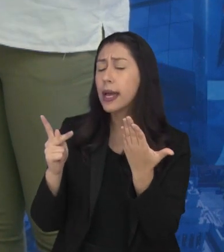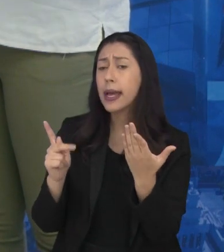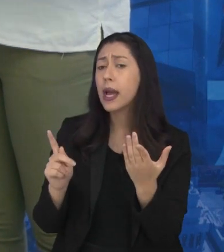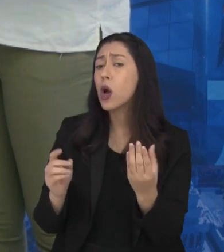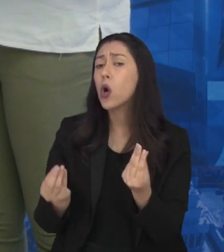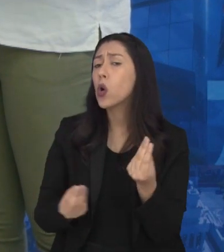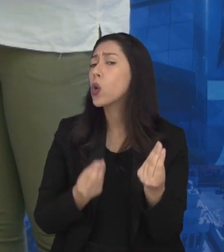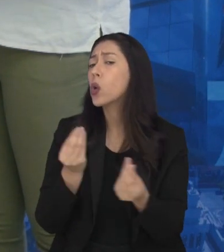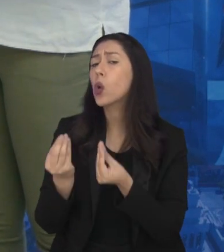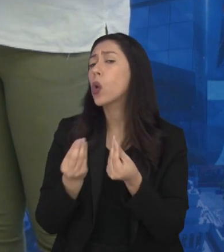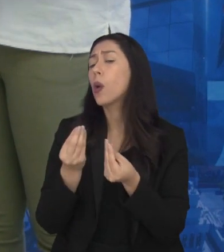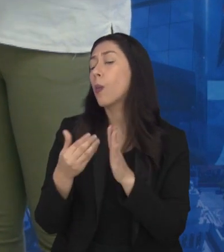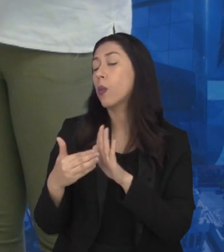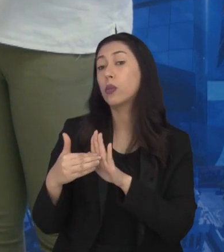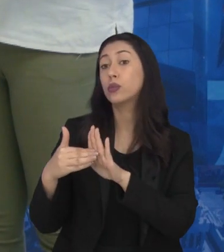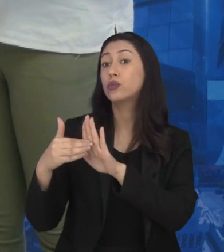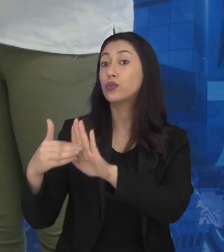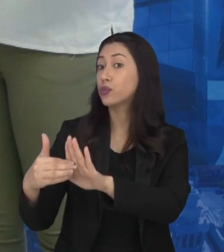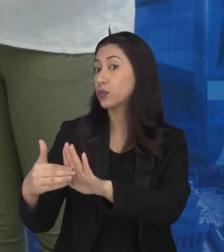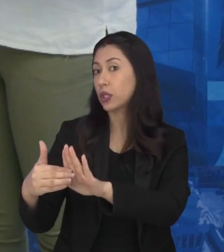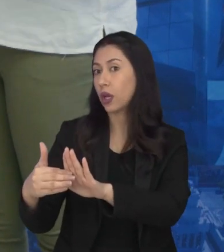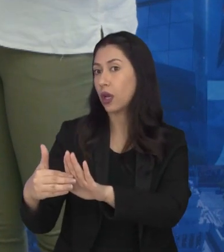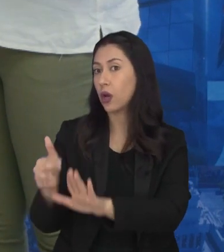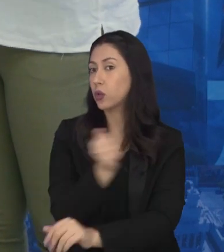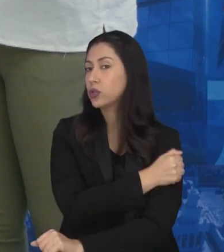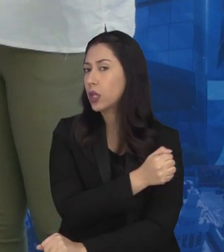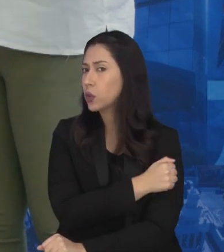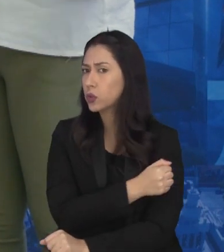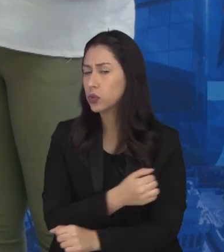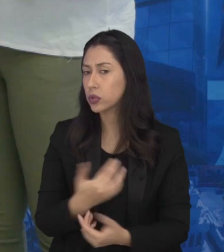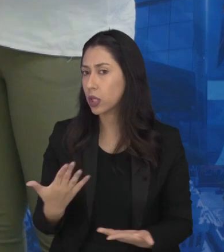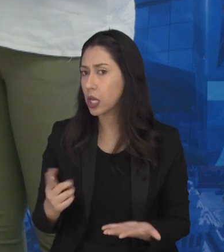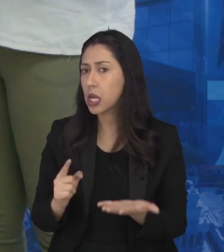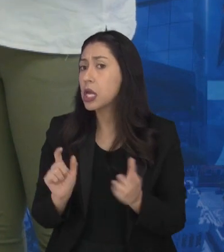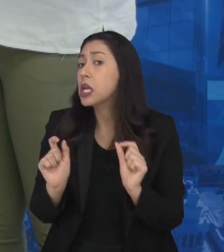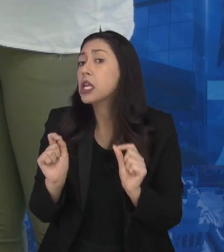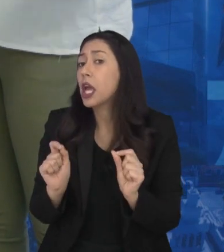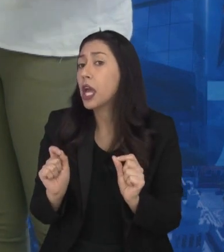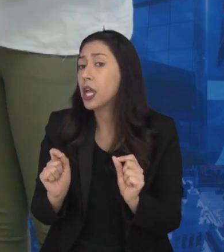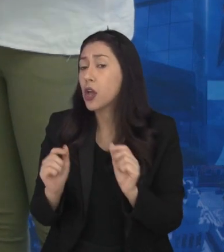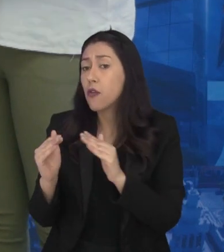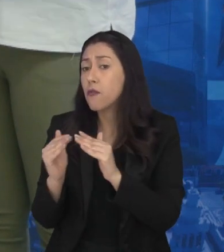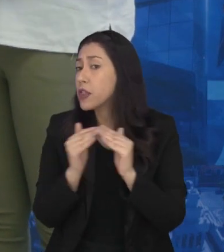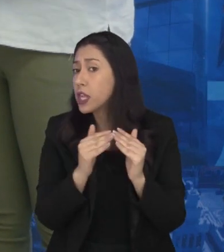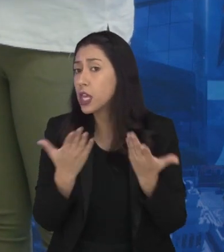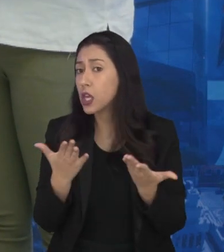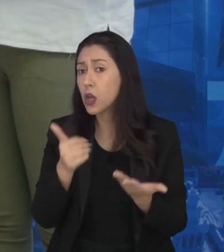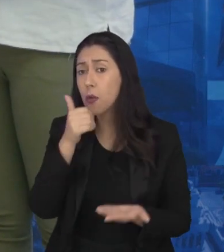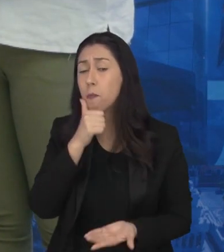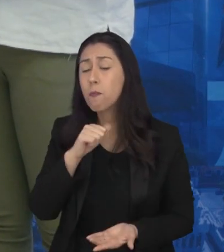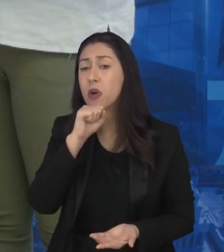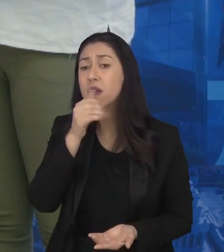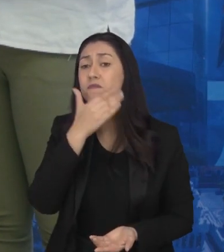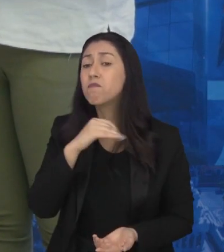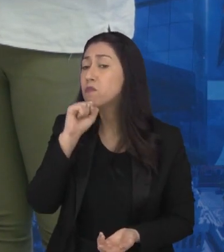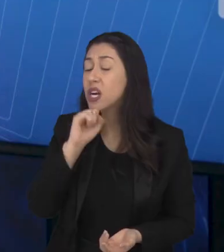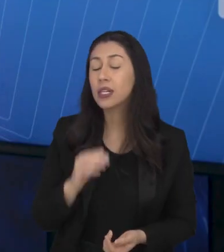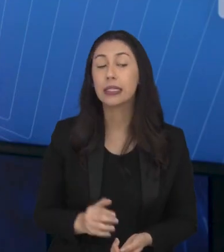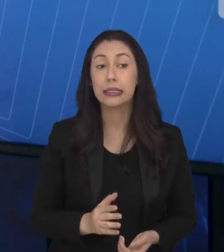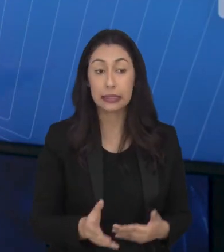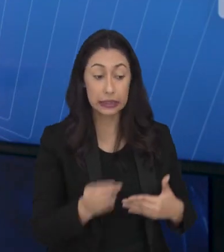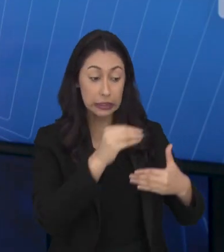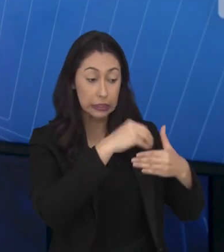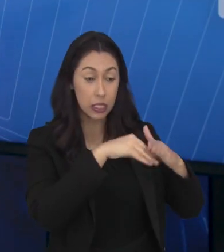possíveis soluções para ajudar a evitar isso? E quem isso envolve? Os vizinhos, os pais, os professores? Sim, dentro da comunidade